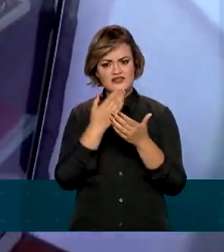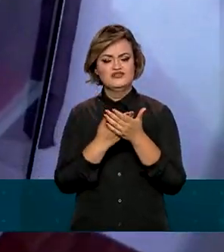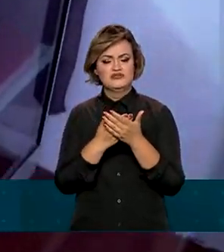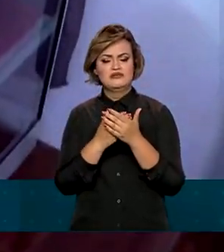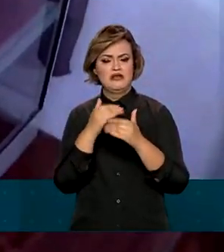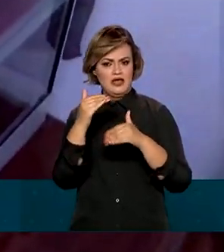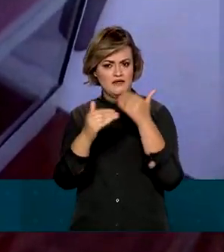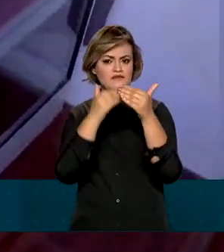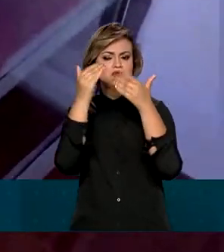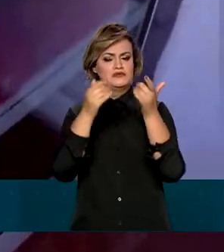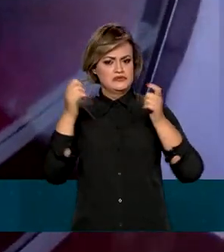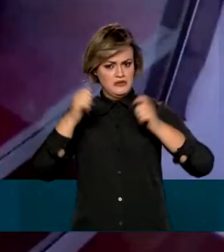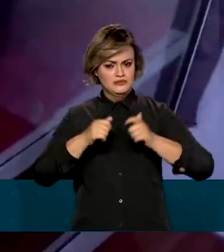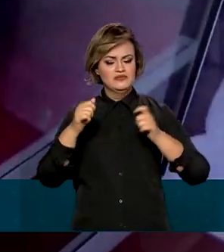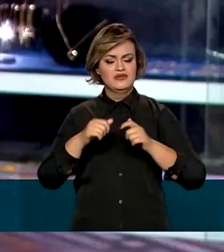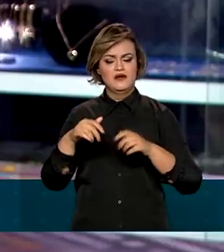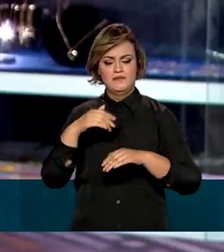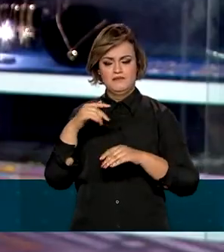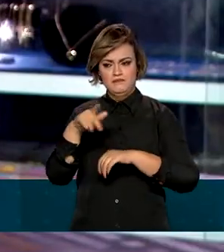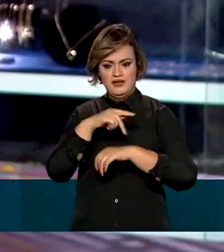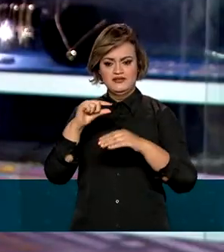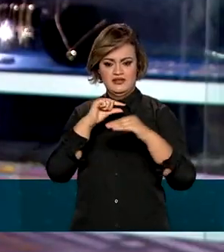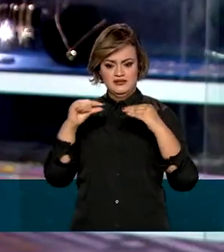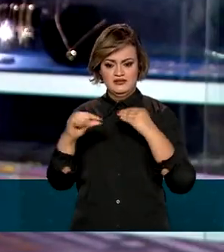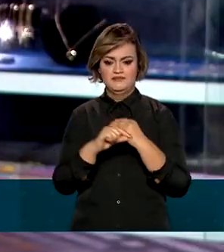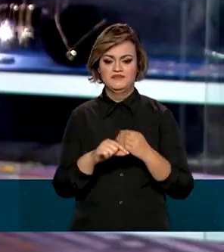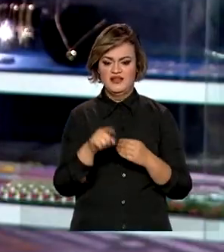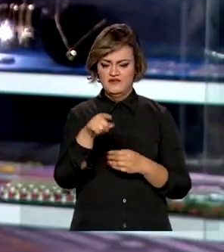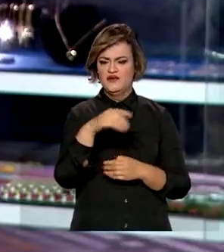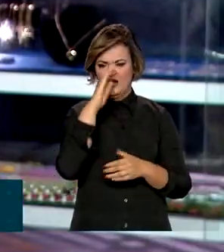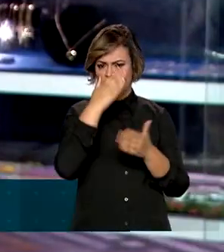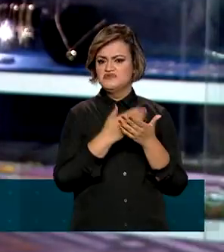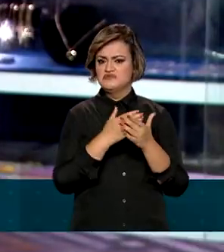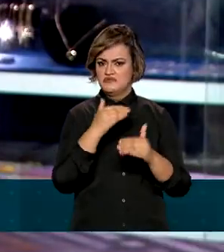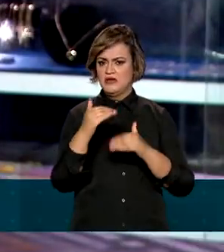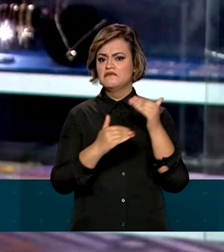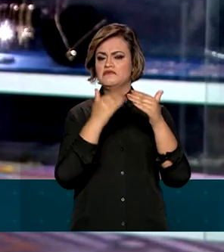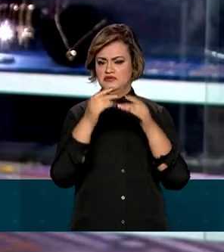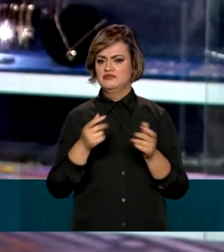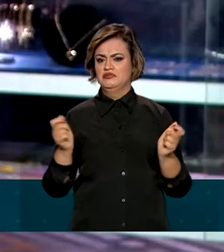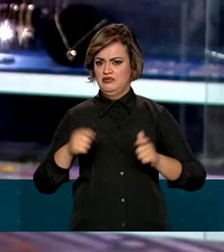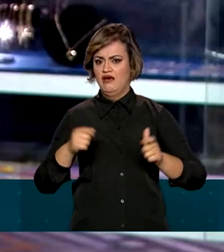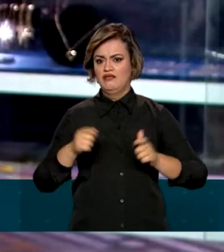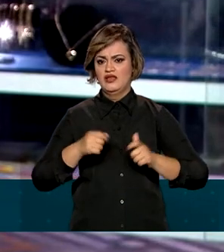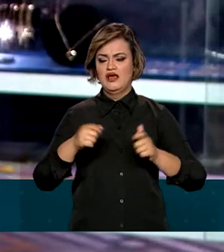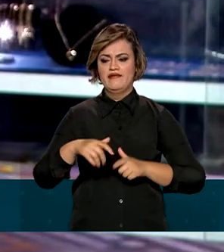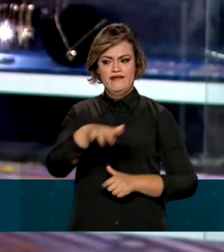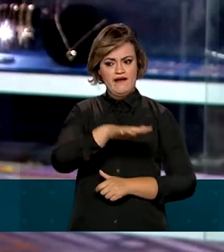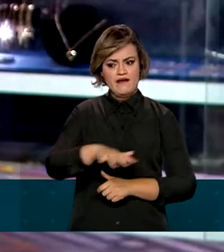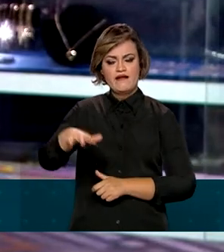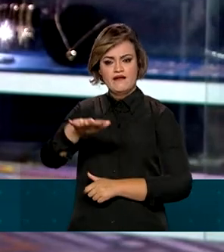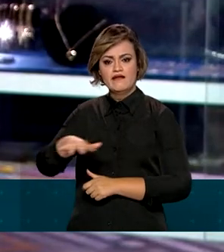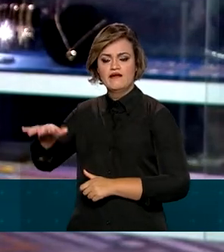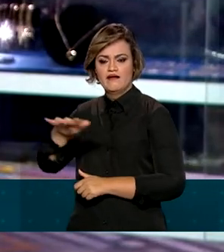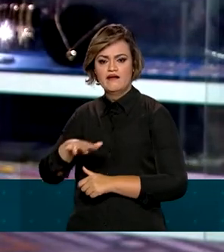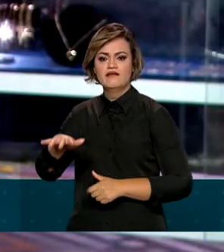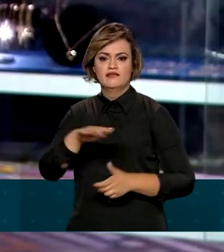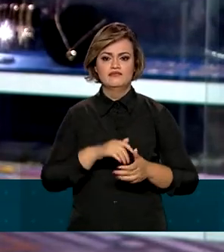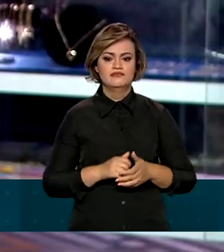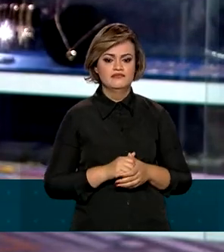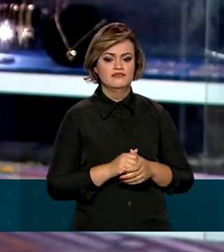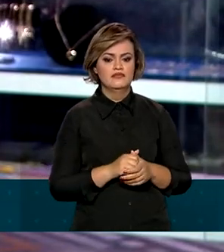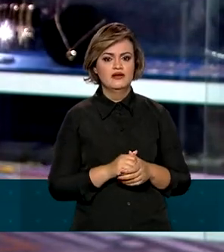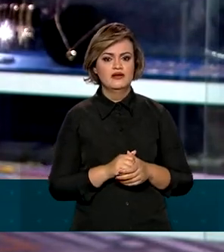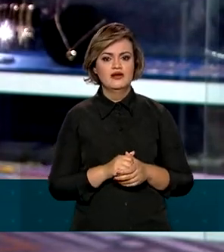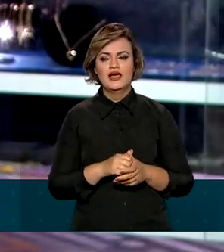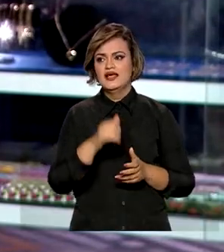no potencial de crescimento da Guiana. Vai prosperar muito. Vai prosperar em todas as áreas do comércio.